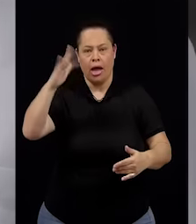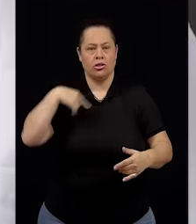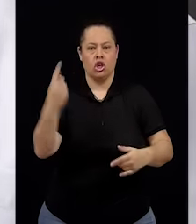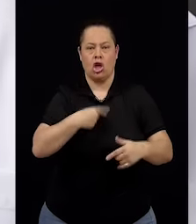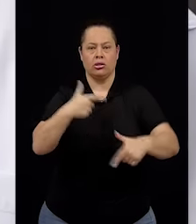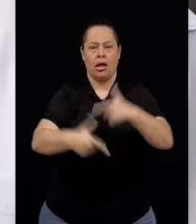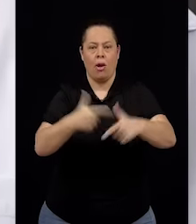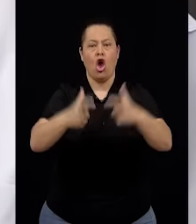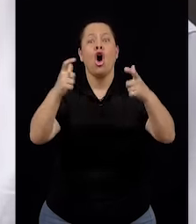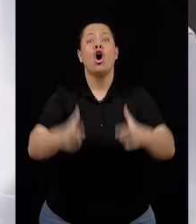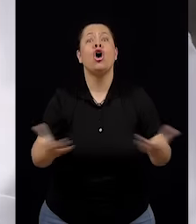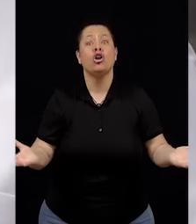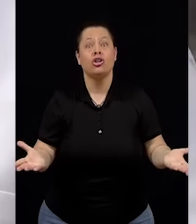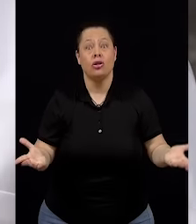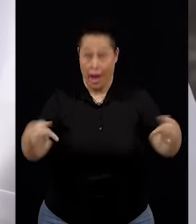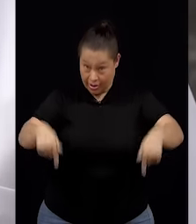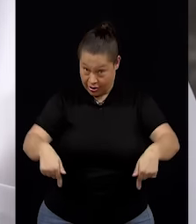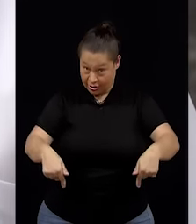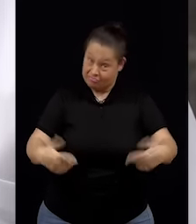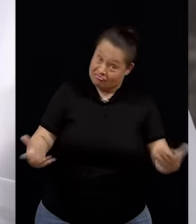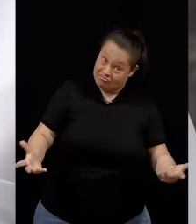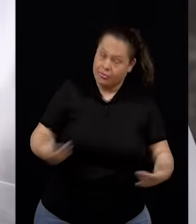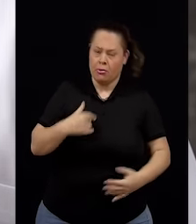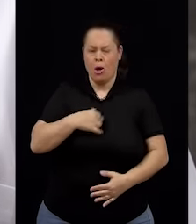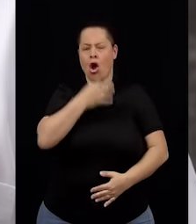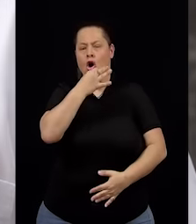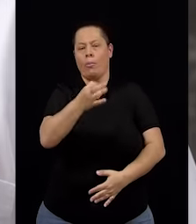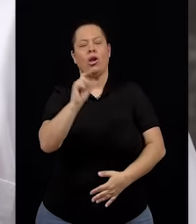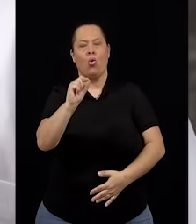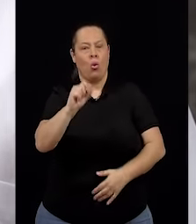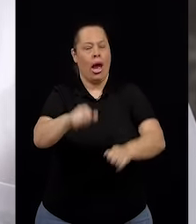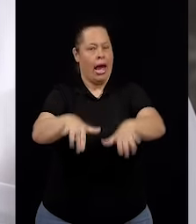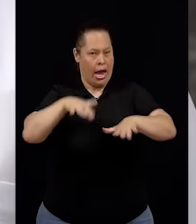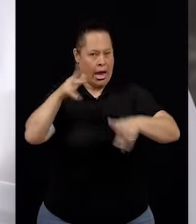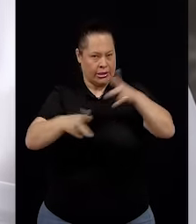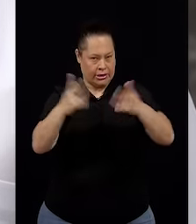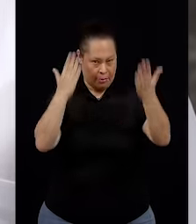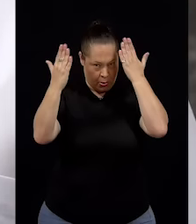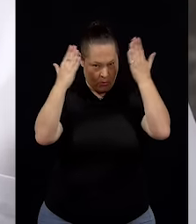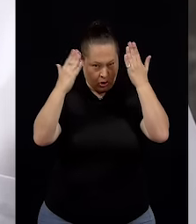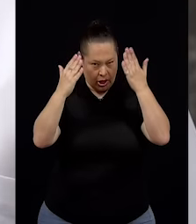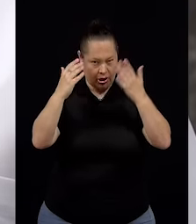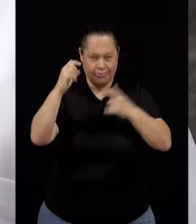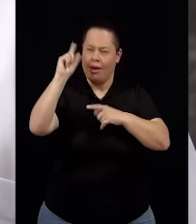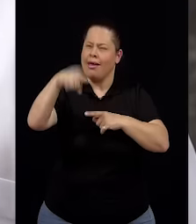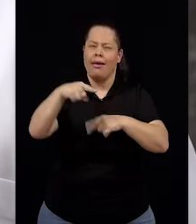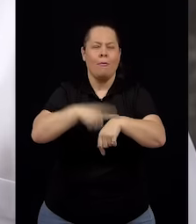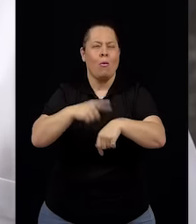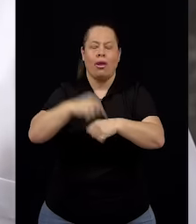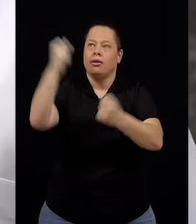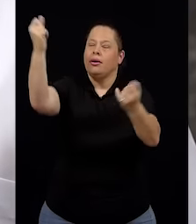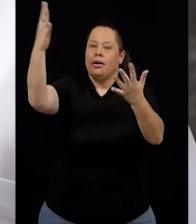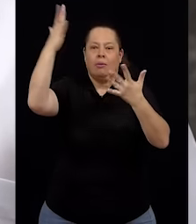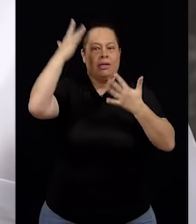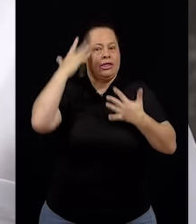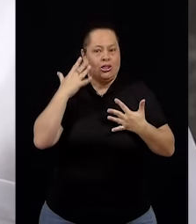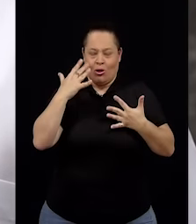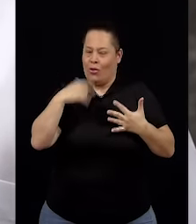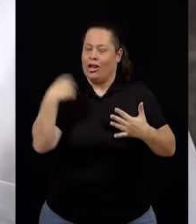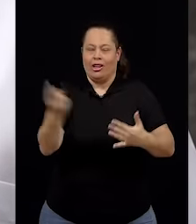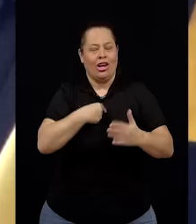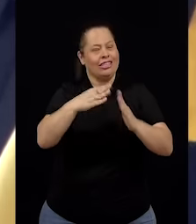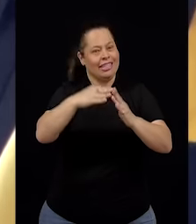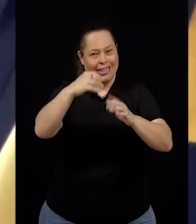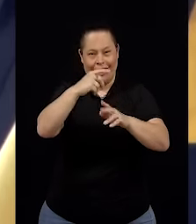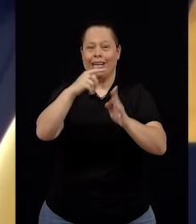Eu entendo que a Assembleia é um momento de bênçãos e graças na vida da nossa Arquidiocese de